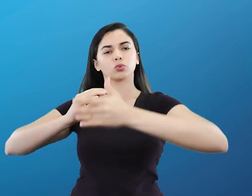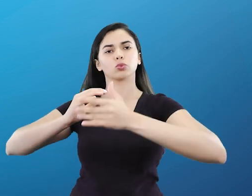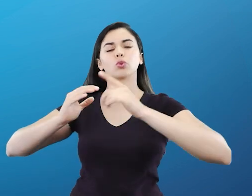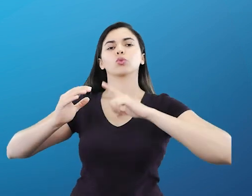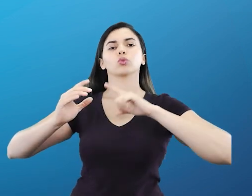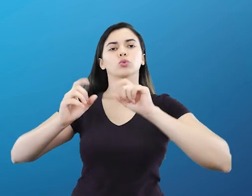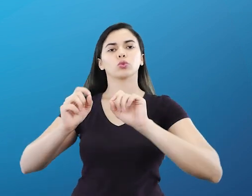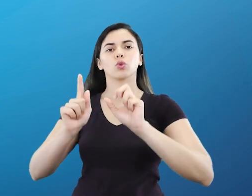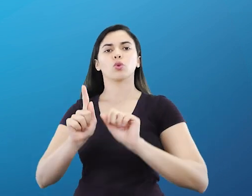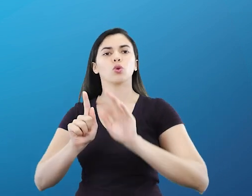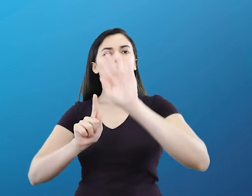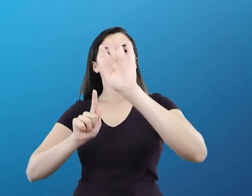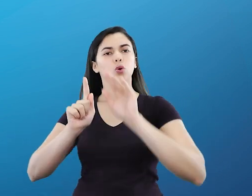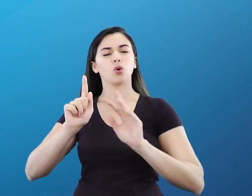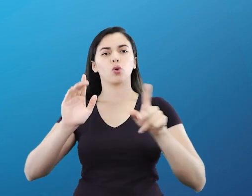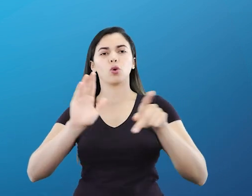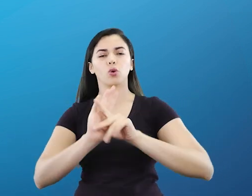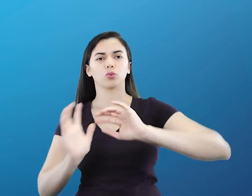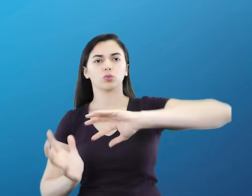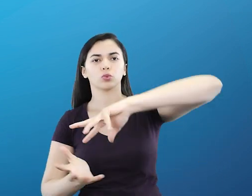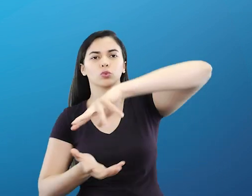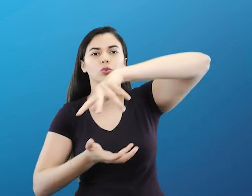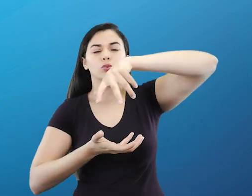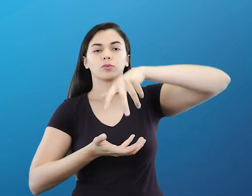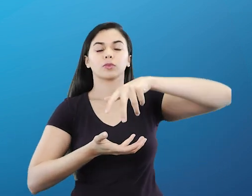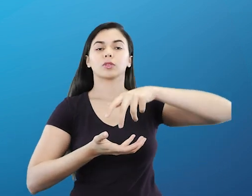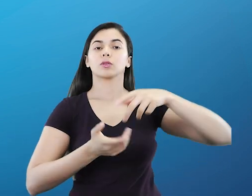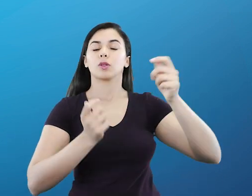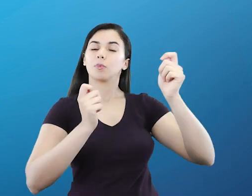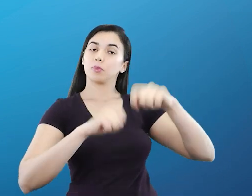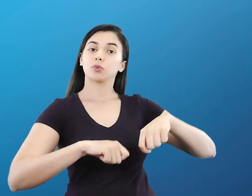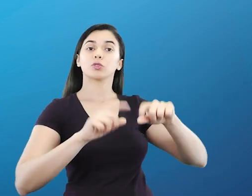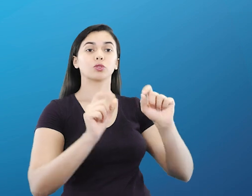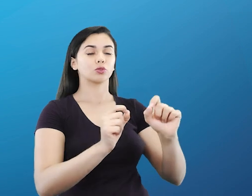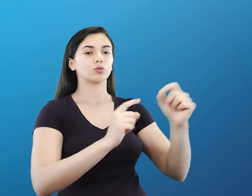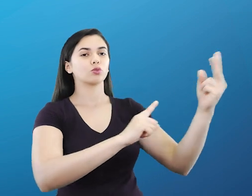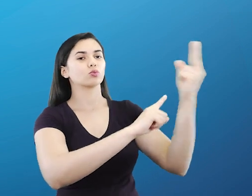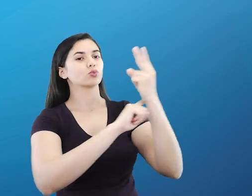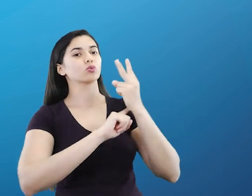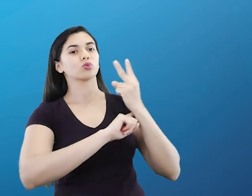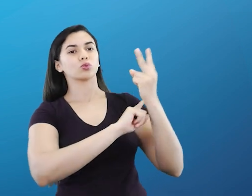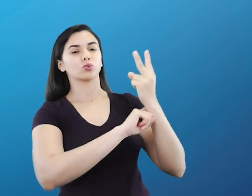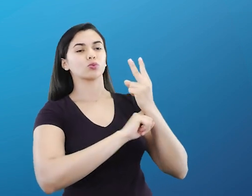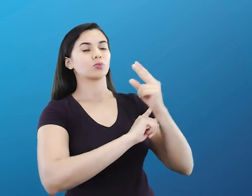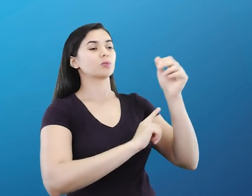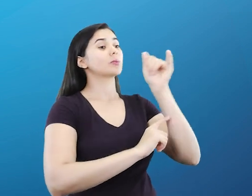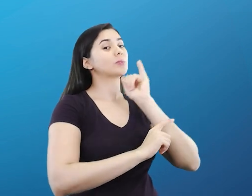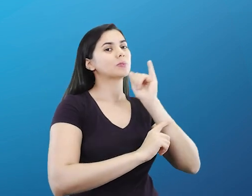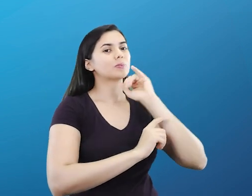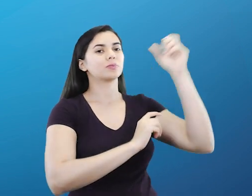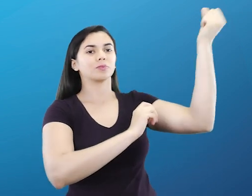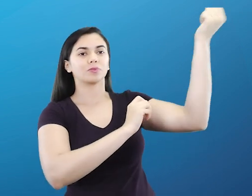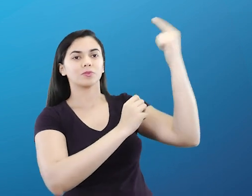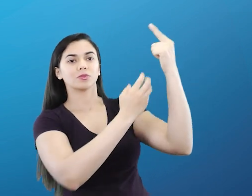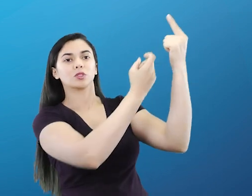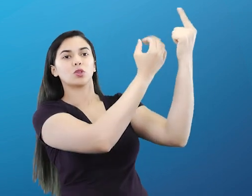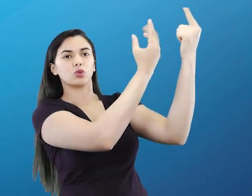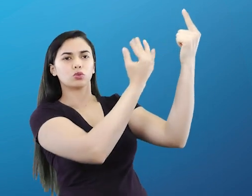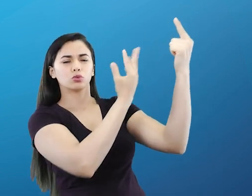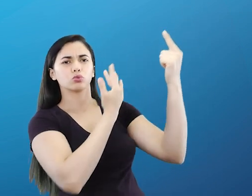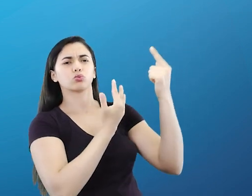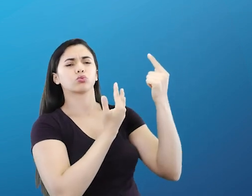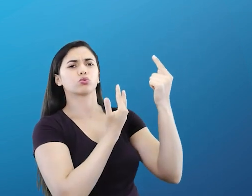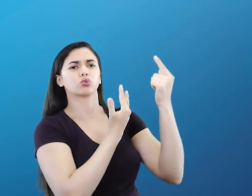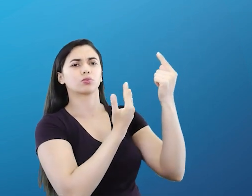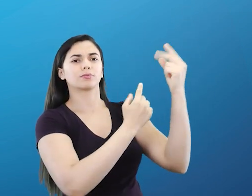gasosa que envolve o nosso planeta Terra. É responsável por nos proteger contra raios solares, radiação UVA, UVB.